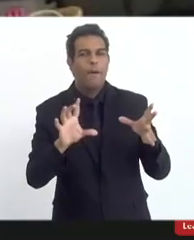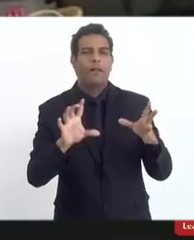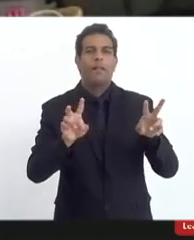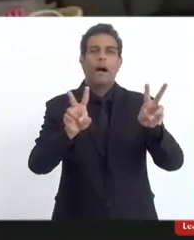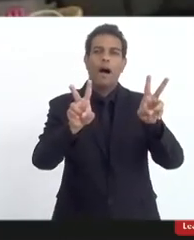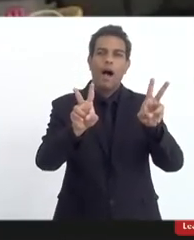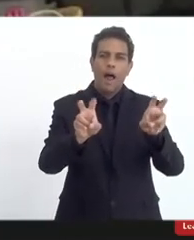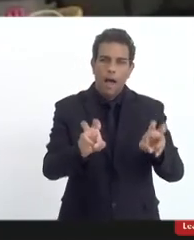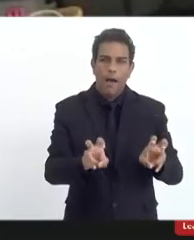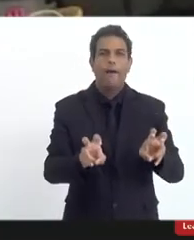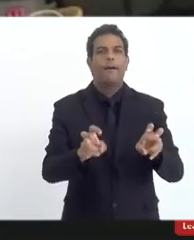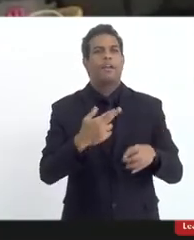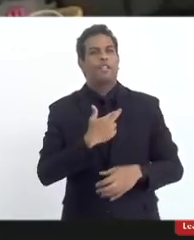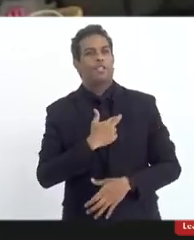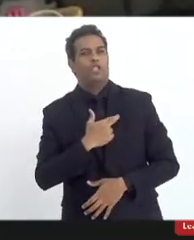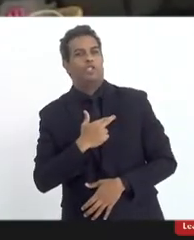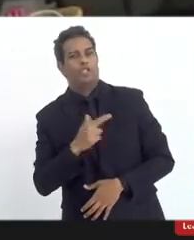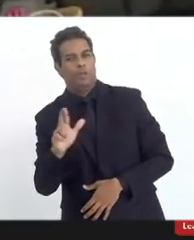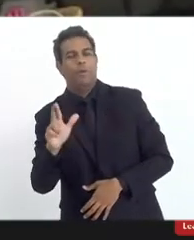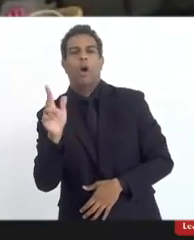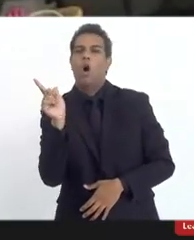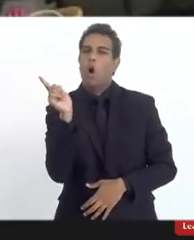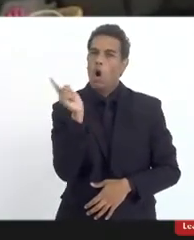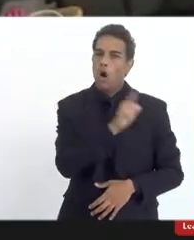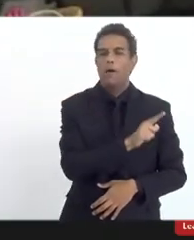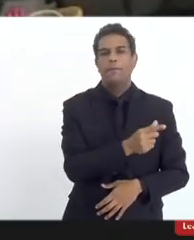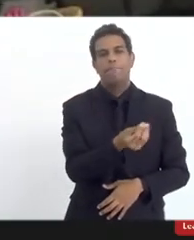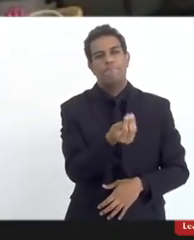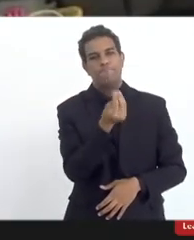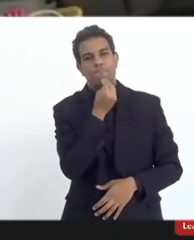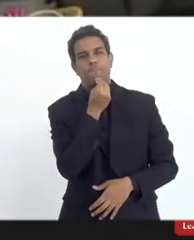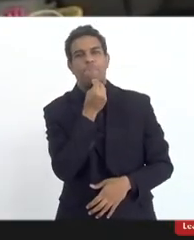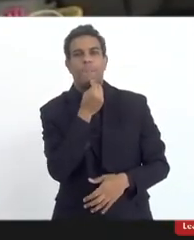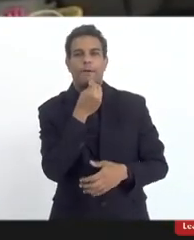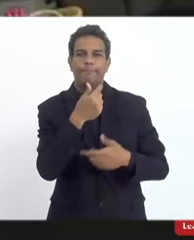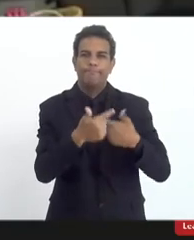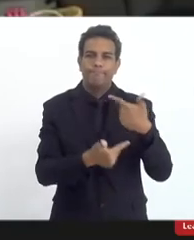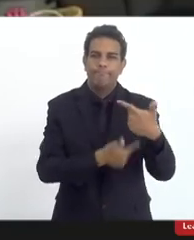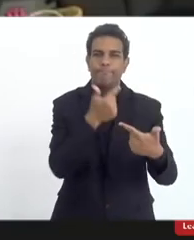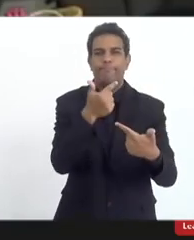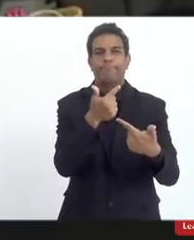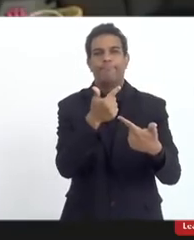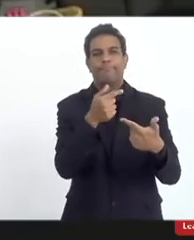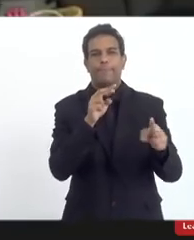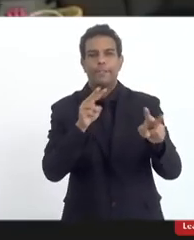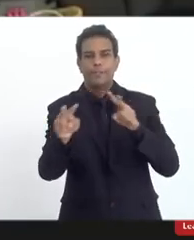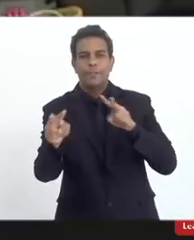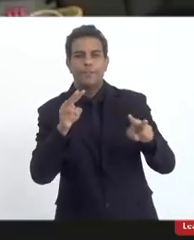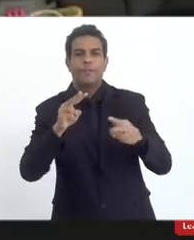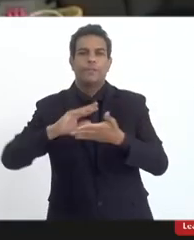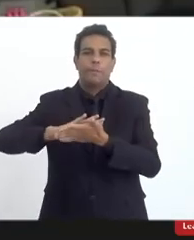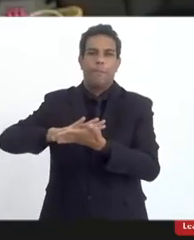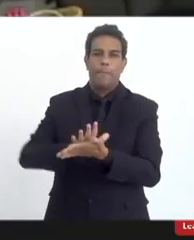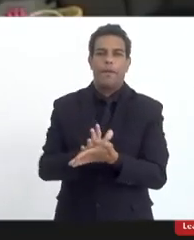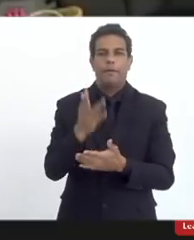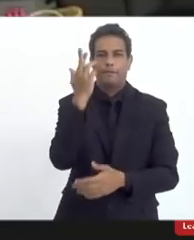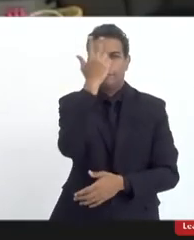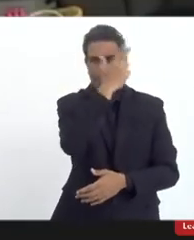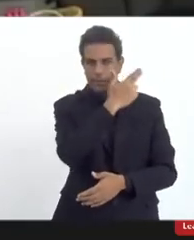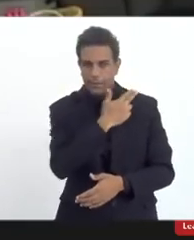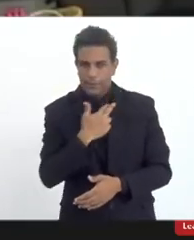que trabalhando de liberdade a gente está logicamente atingindo o preconceito racial o